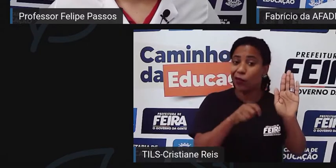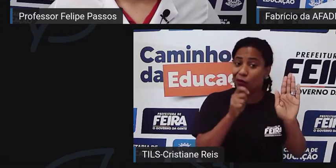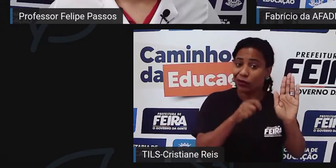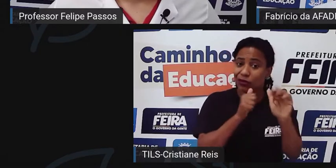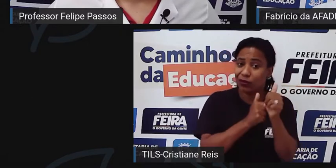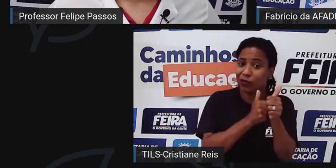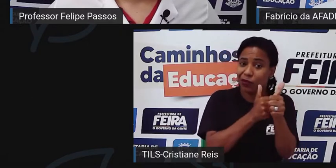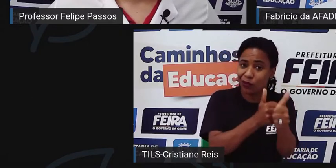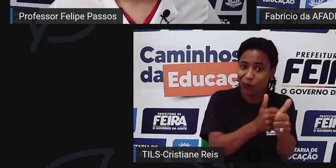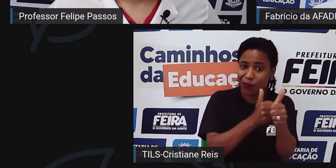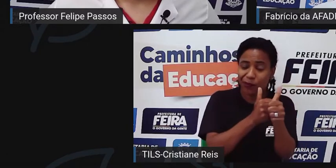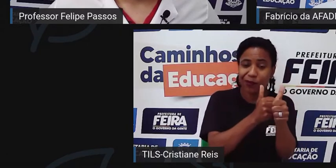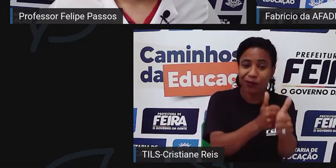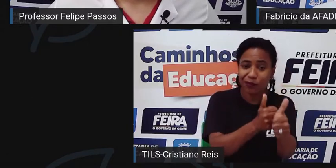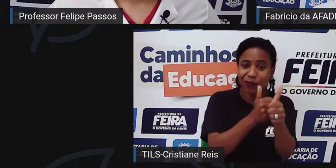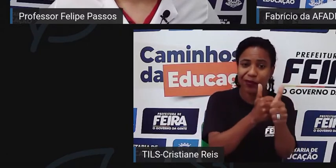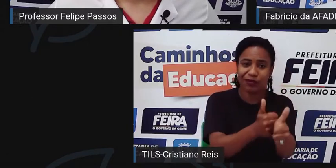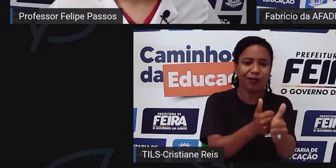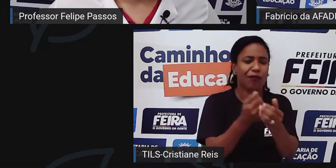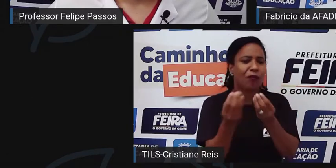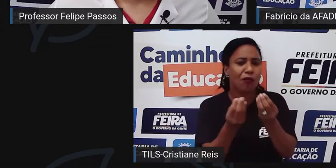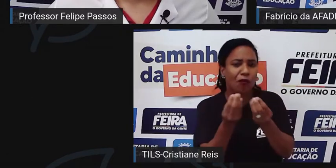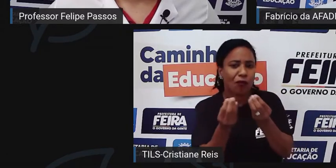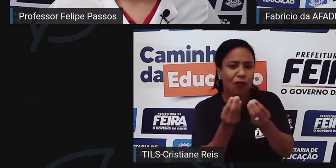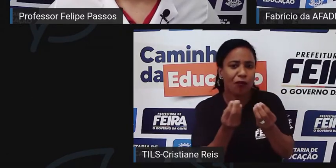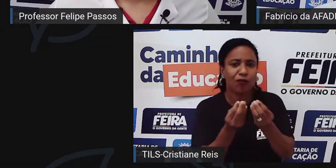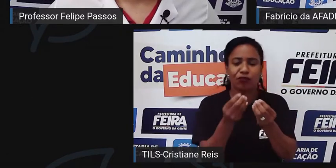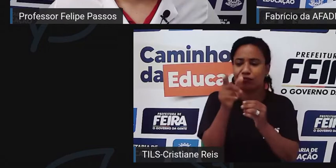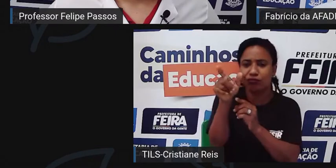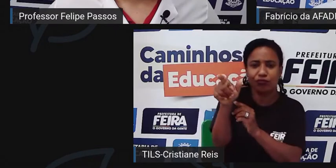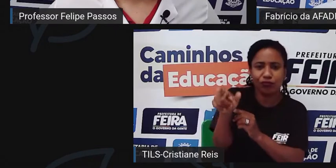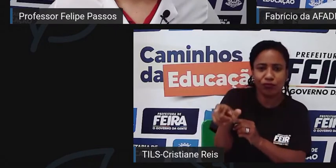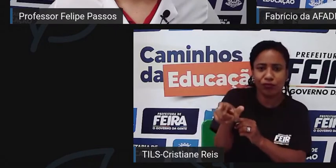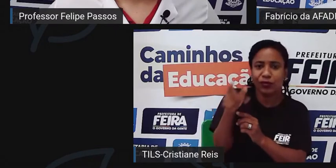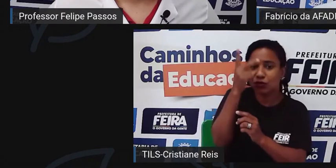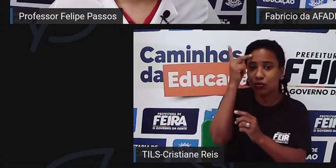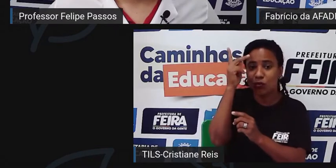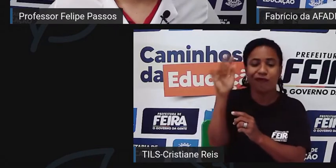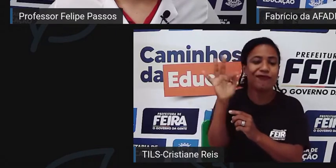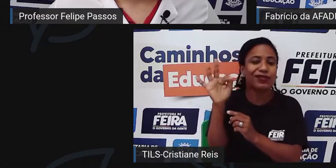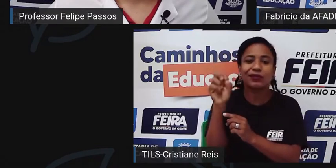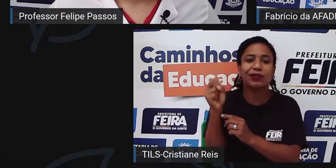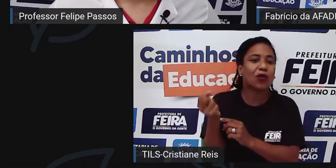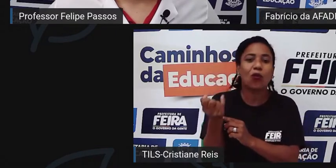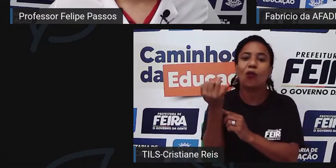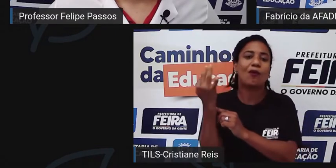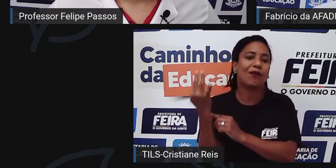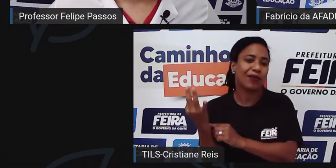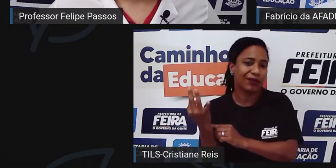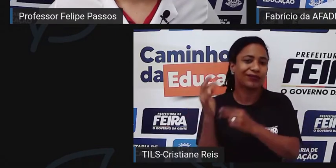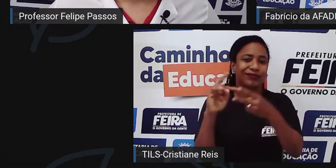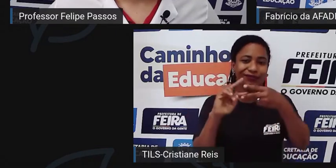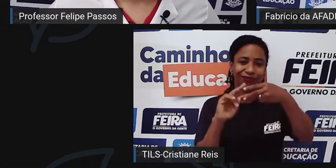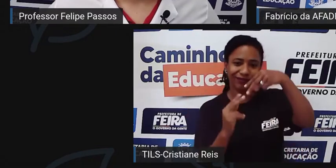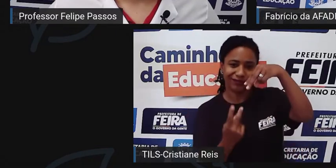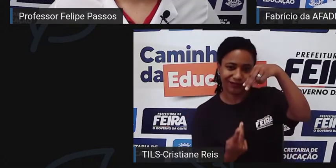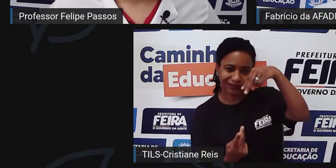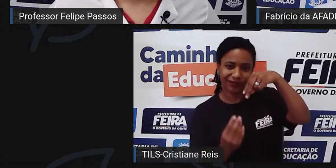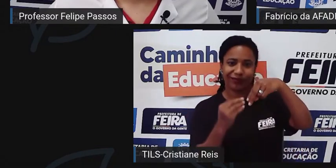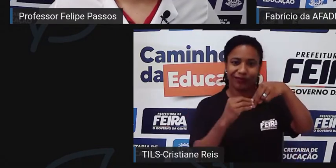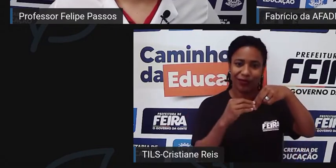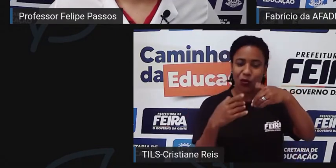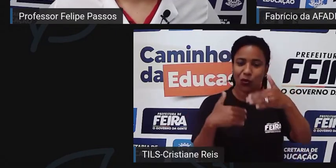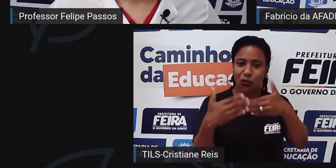buscar saber quantas pessoas tem na cidade, saber quantas pessoas tem no estado, e você poder fazer